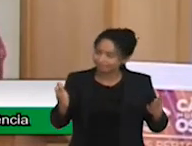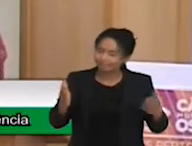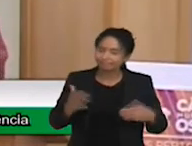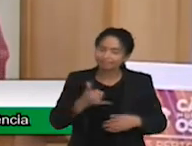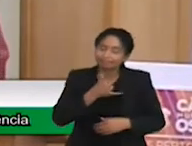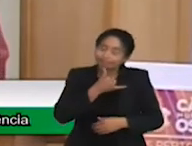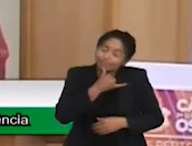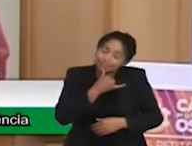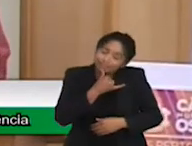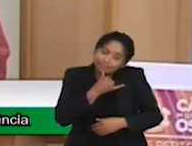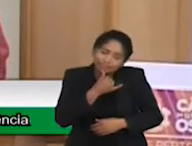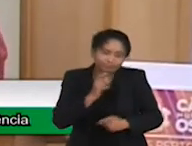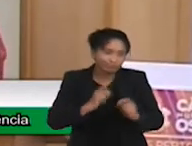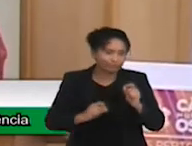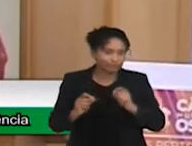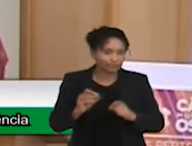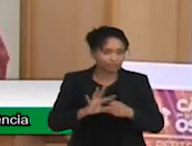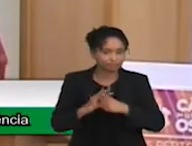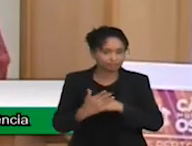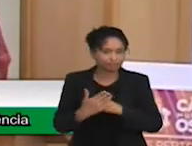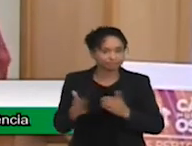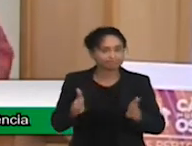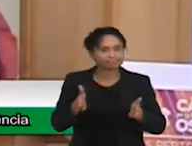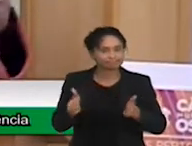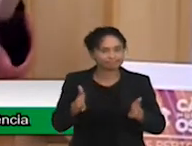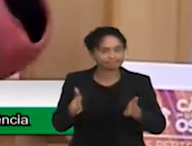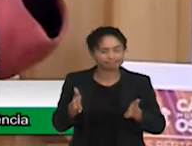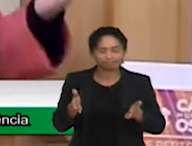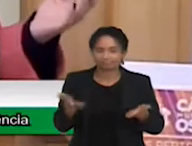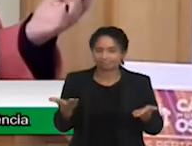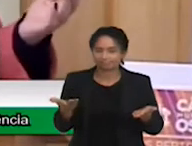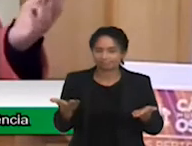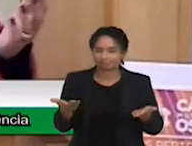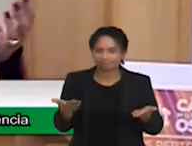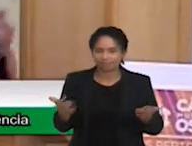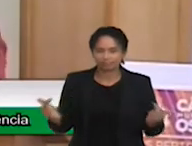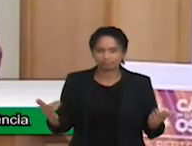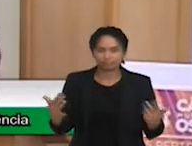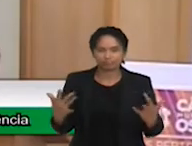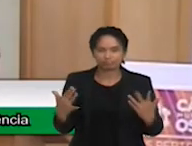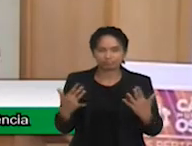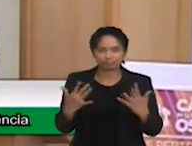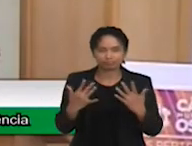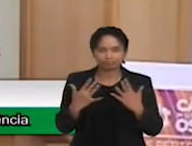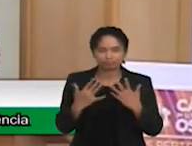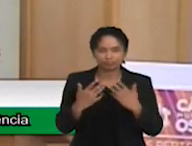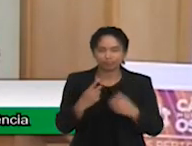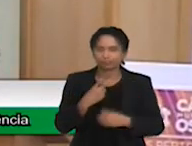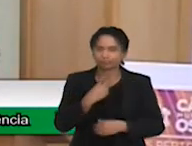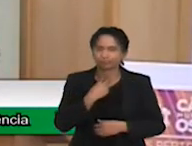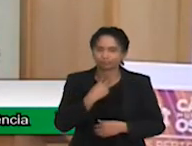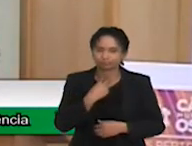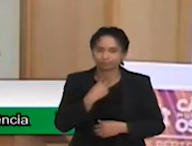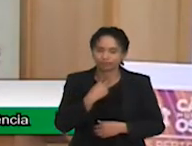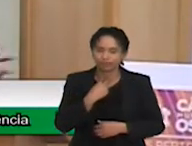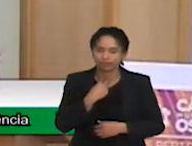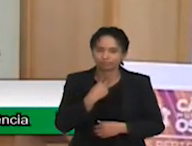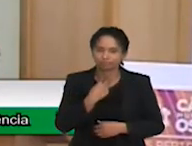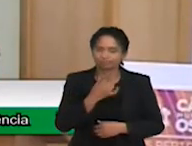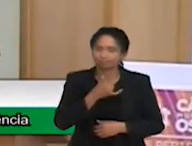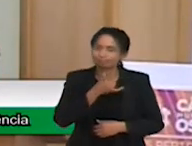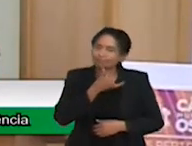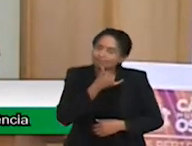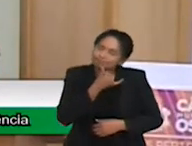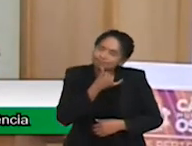que não nos permite estar com a casa lotada, porque eu sinto muito por quem não pode